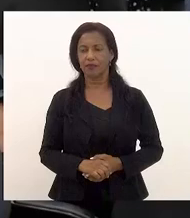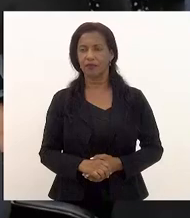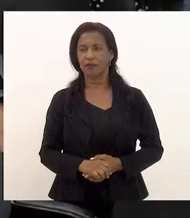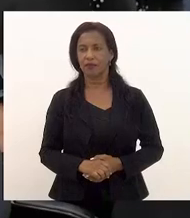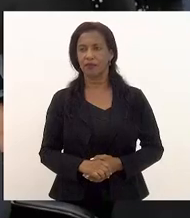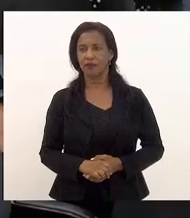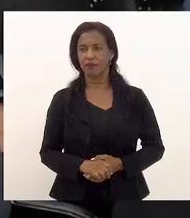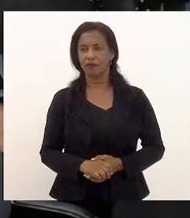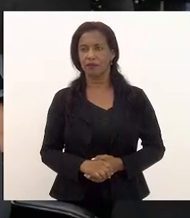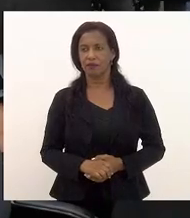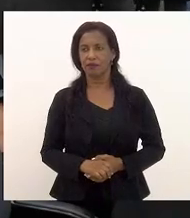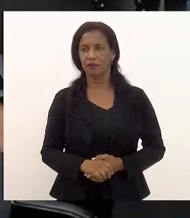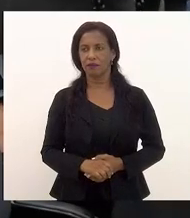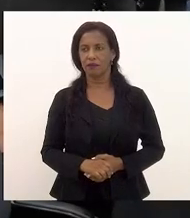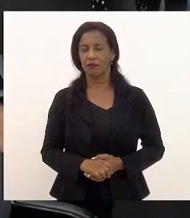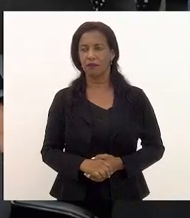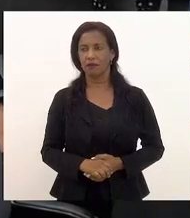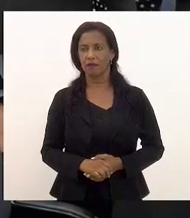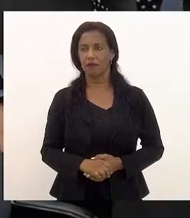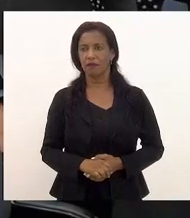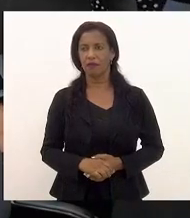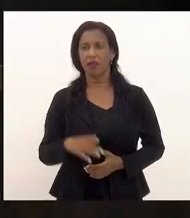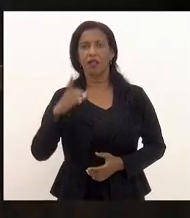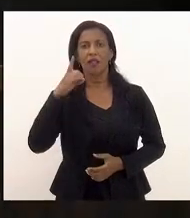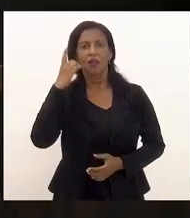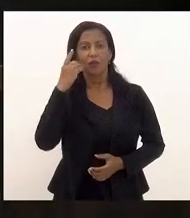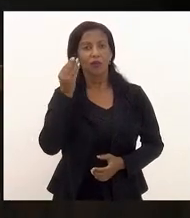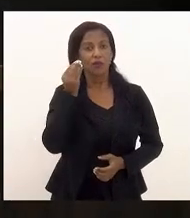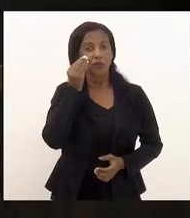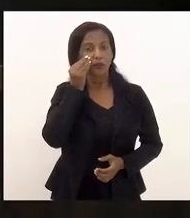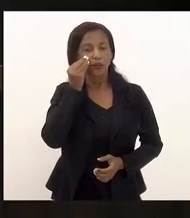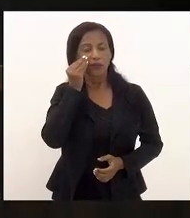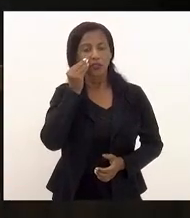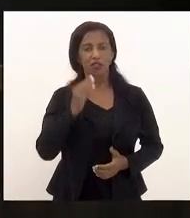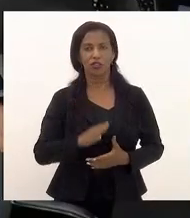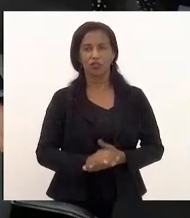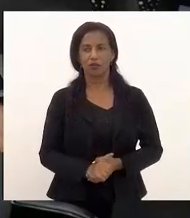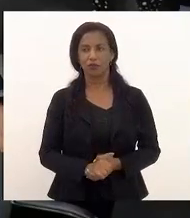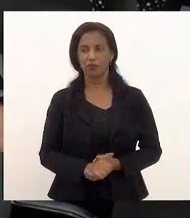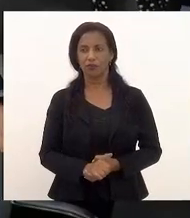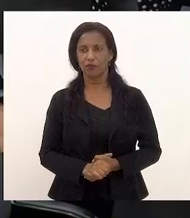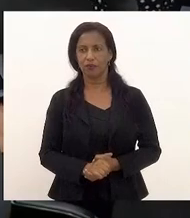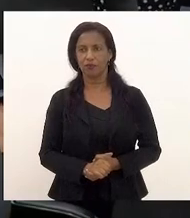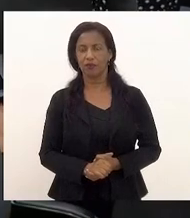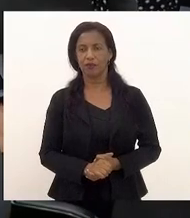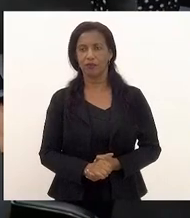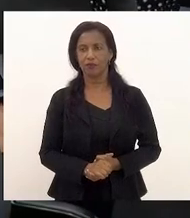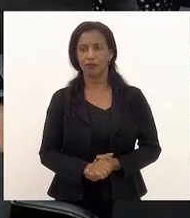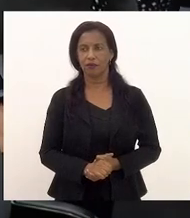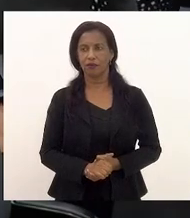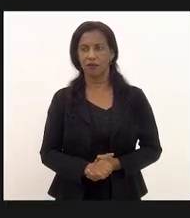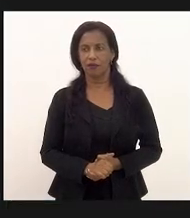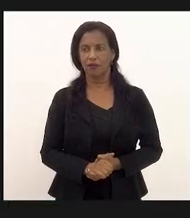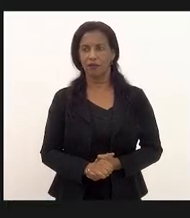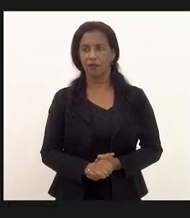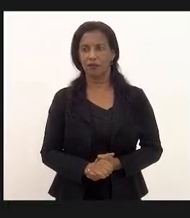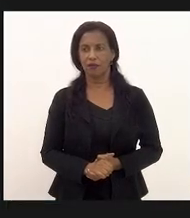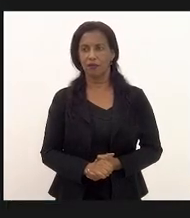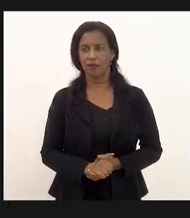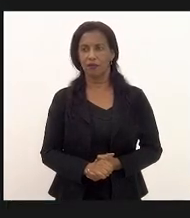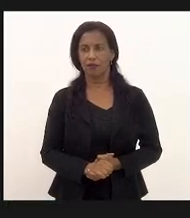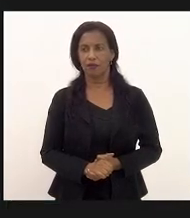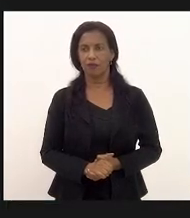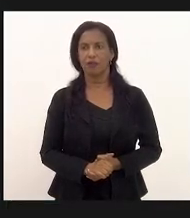alô alô pois não deputado estamos lhe assistindo e lhe ouvindo muito obrigado presidente Marta